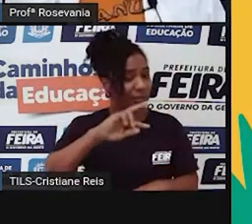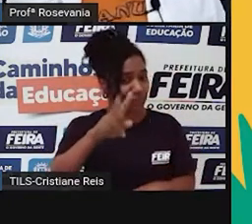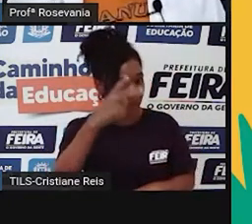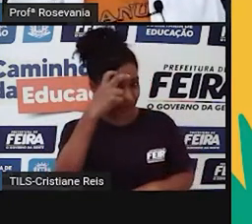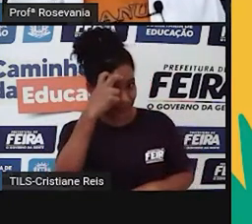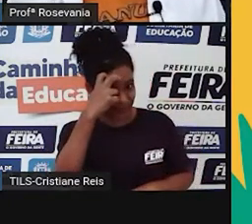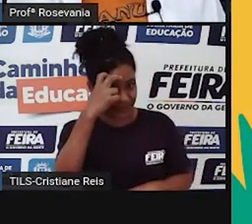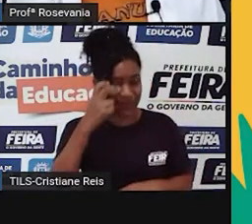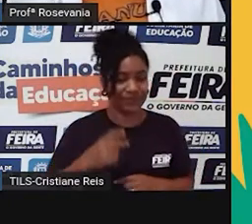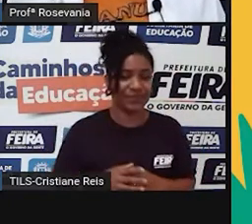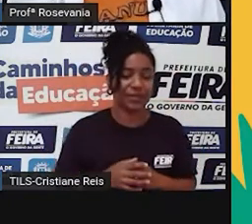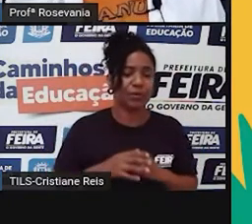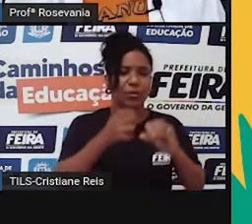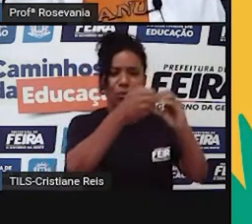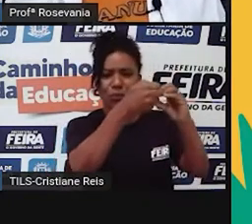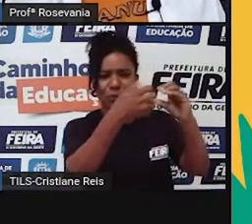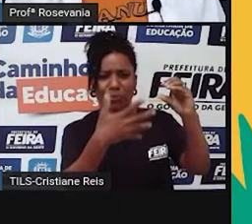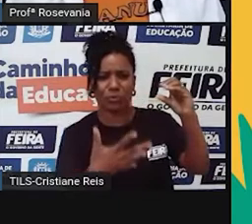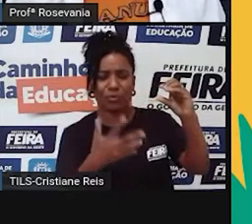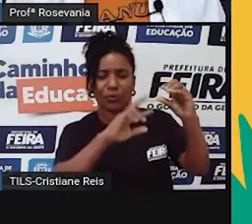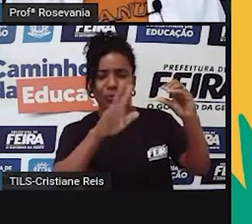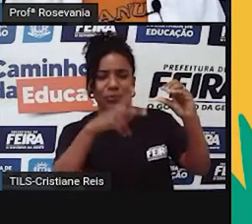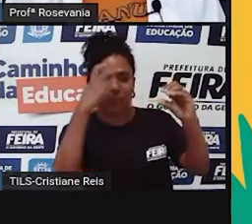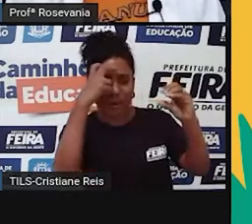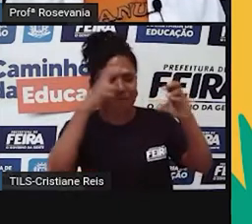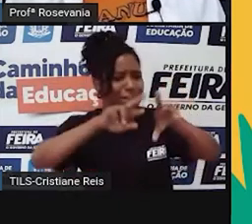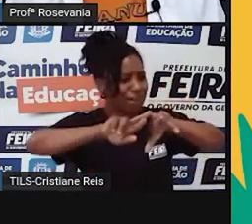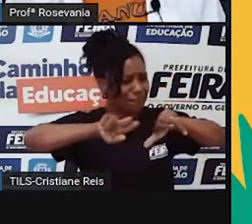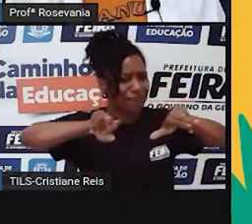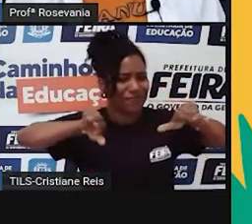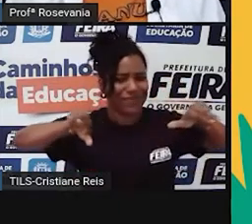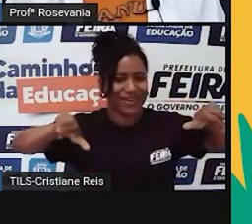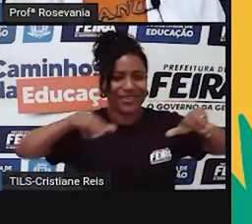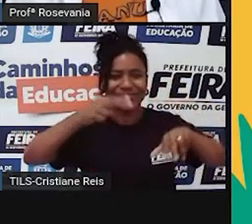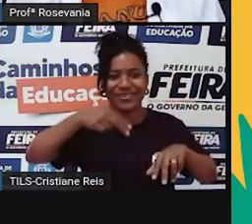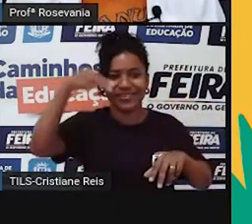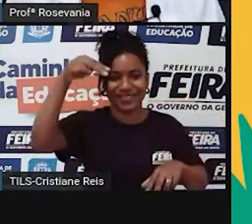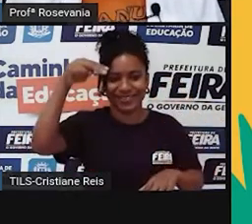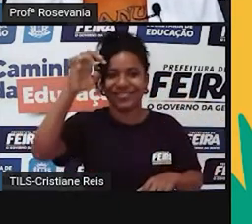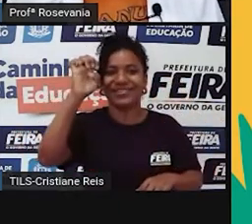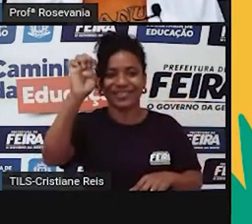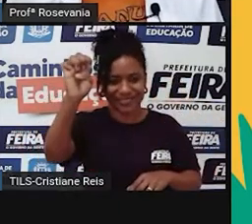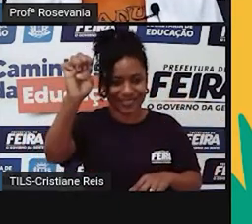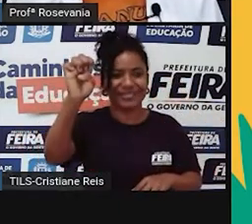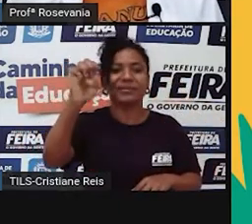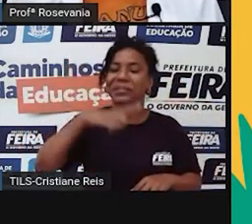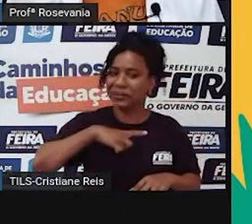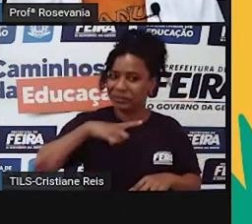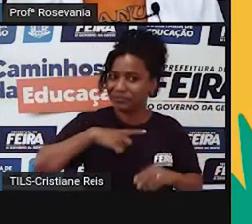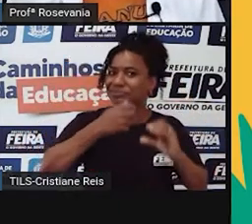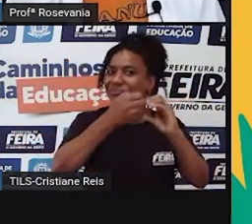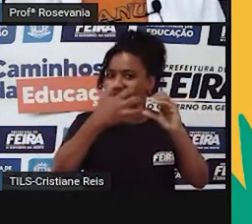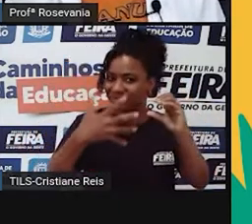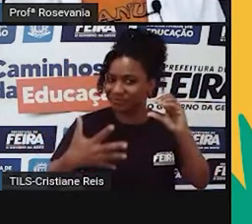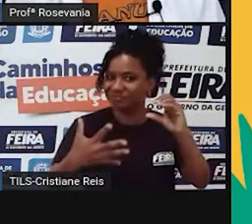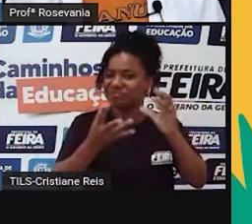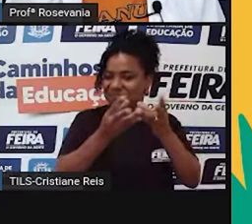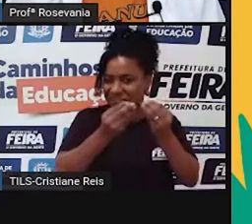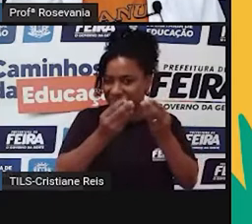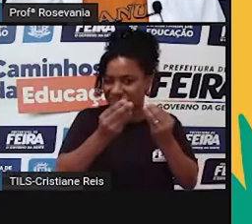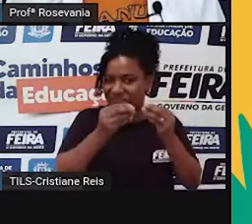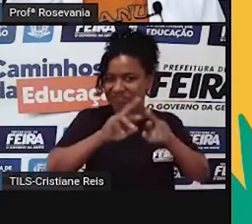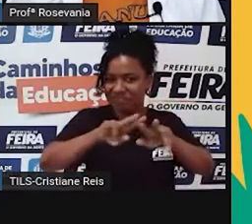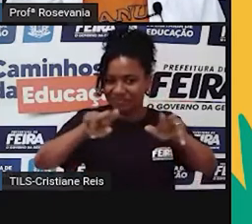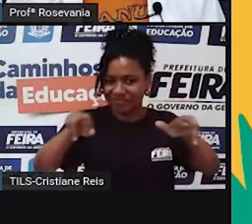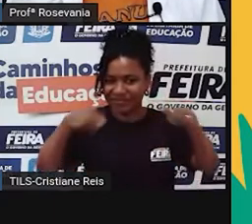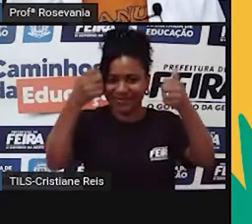diversos aspectos culturais do nosso Nordeste, e o nosso Nordeste tem muito, isso eu posso garantir para vocês. Aqui a